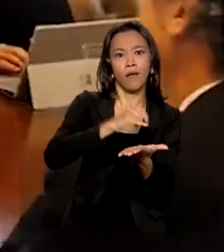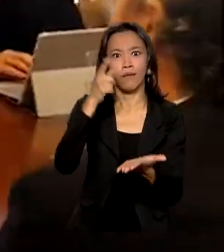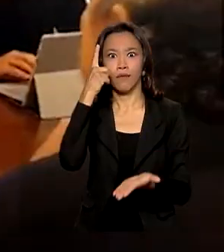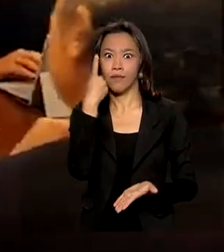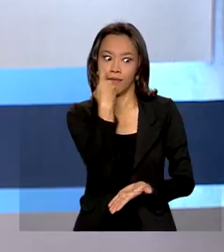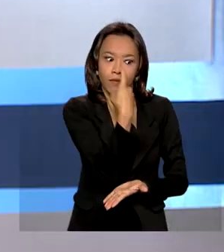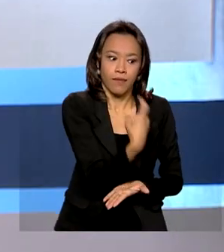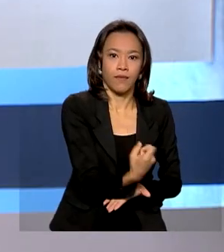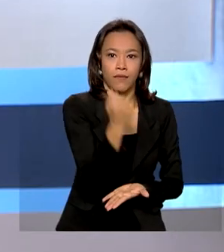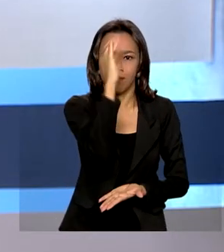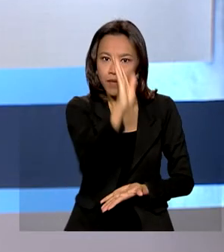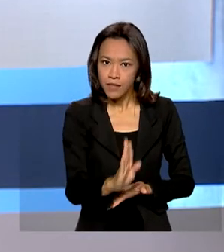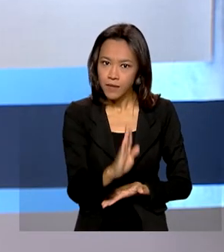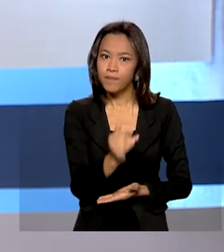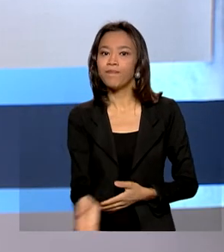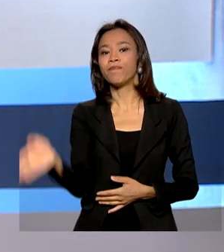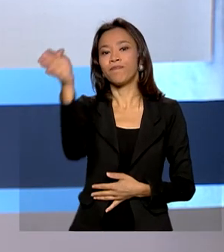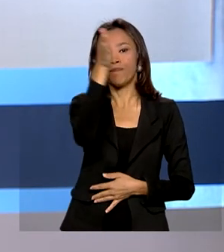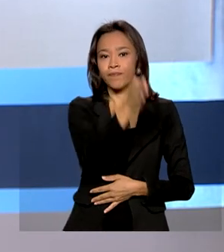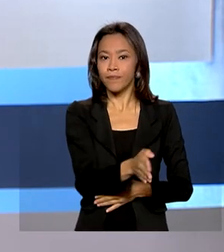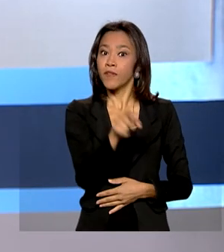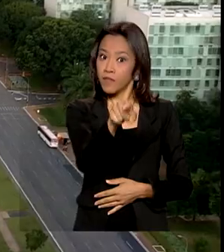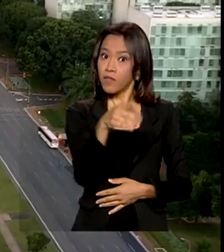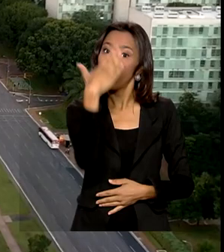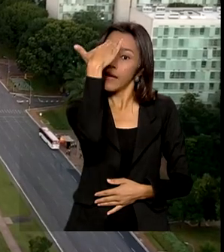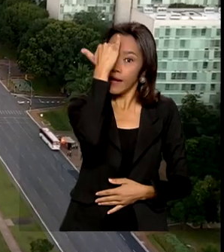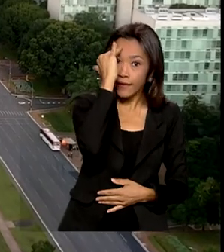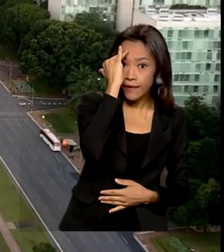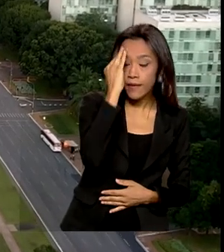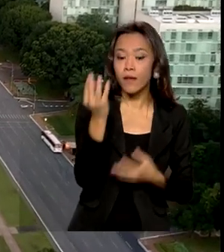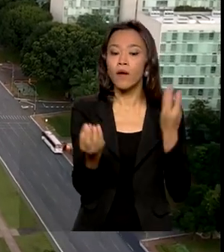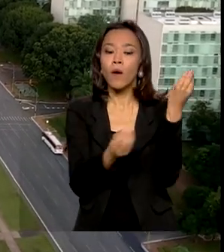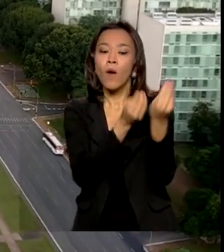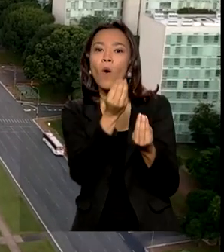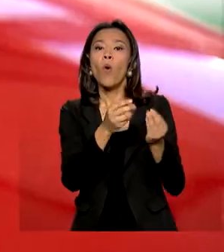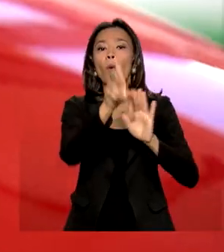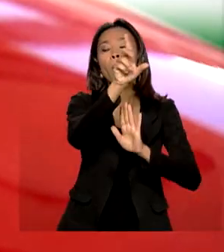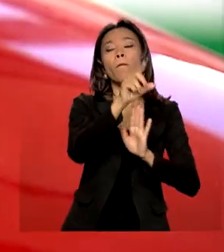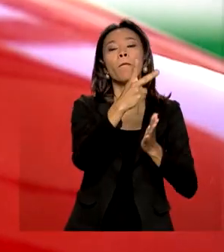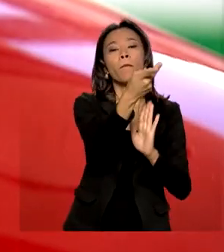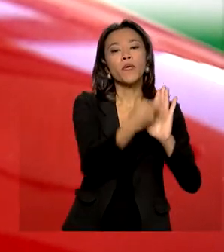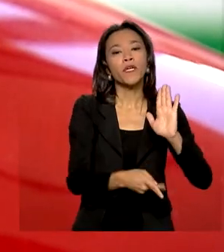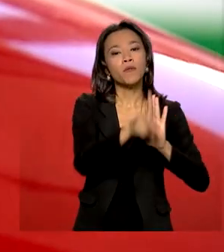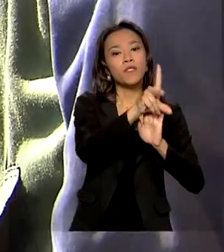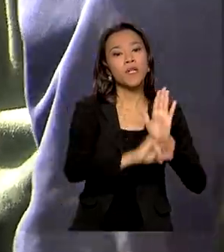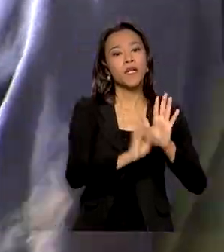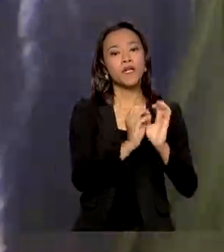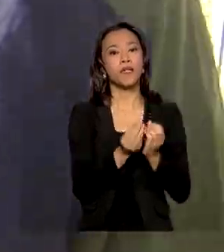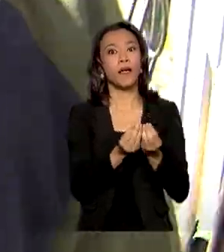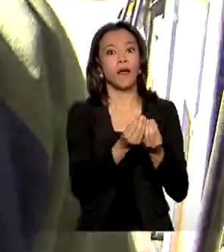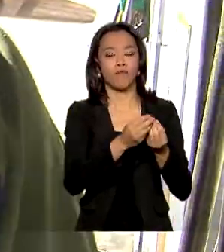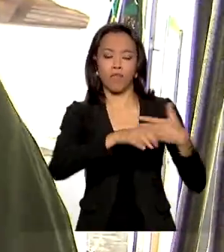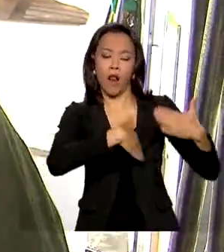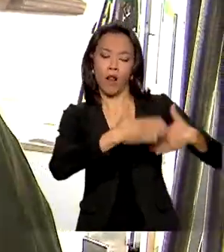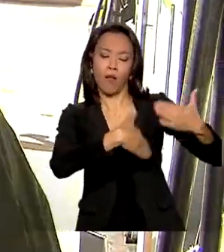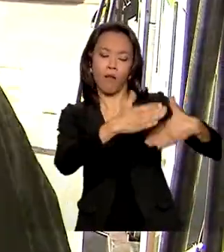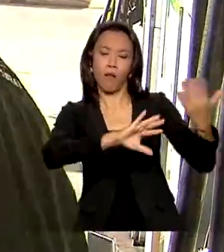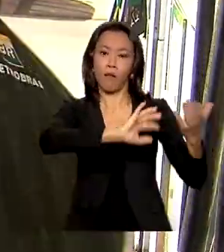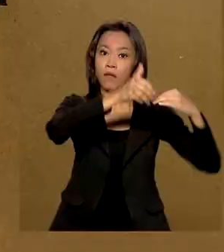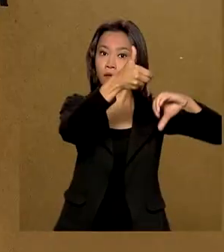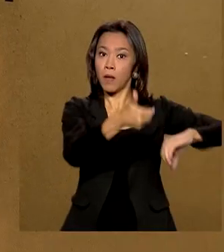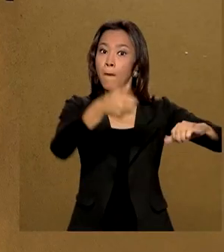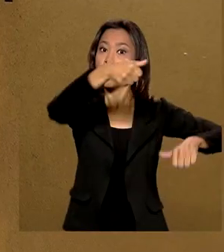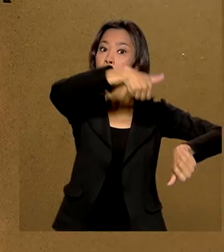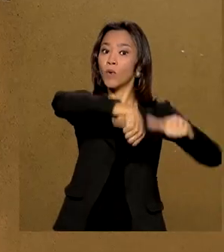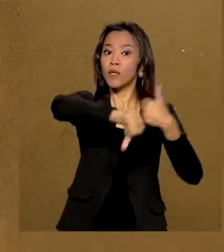aqui no Brasil. E você vai entender melhor o projeto de lei do governo que tramita na Câmara Federal e propõe mudanças no